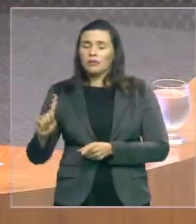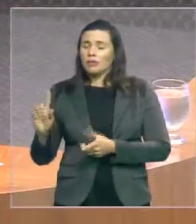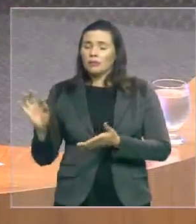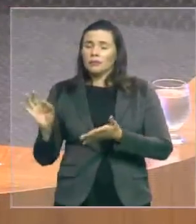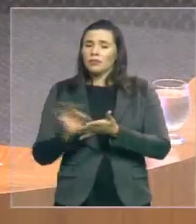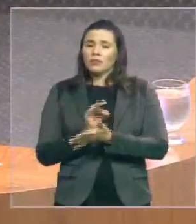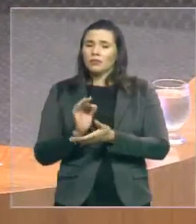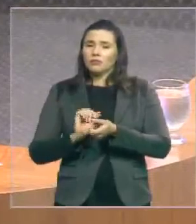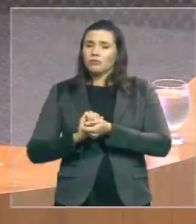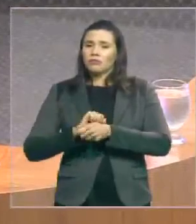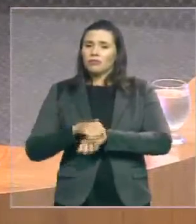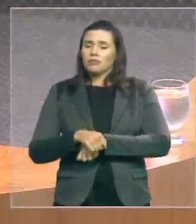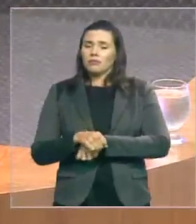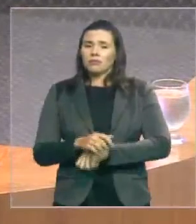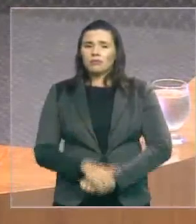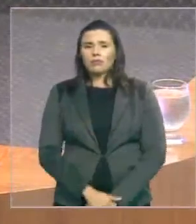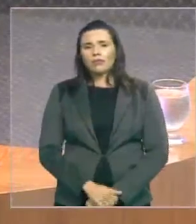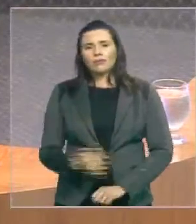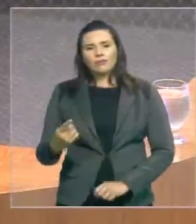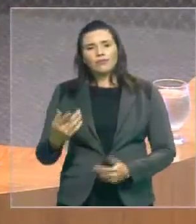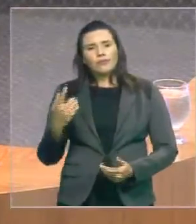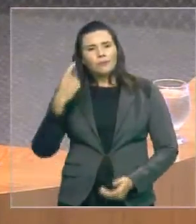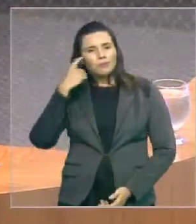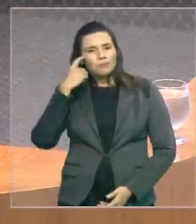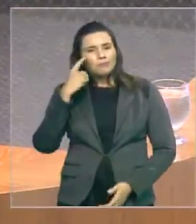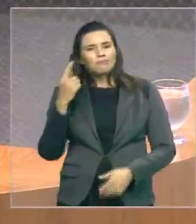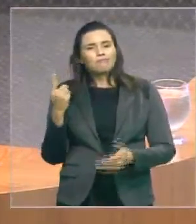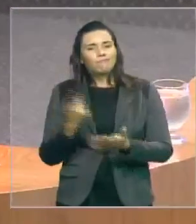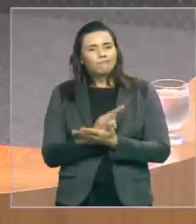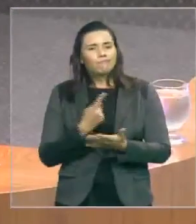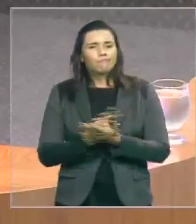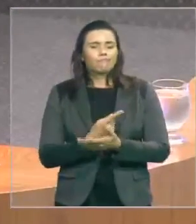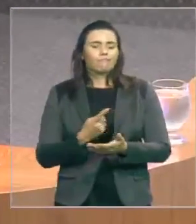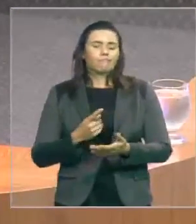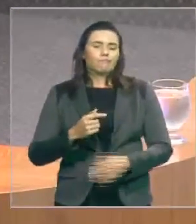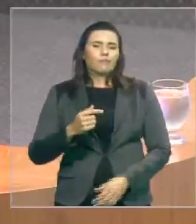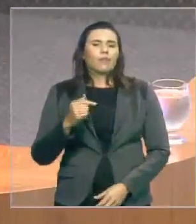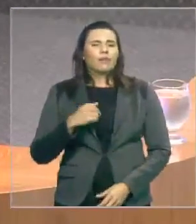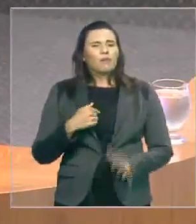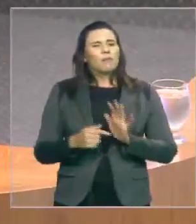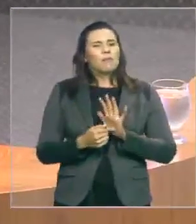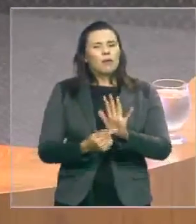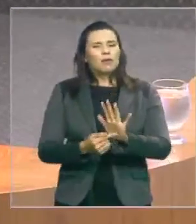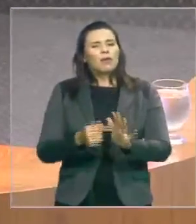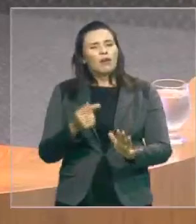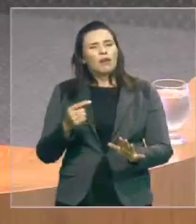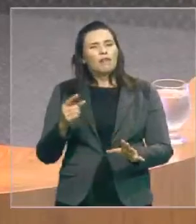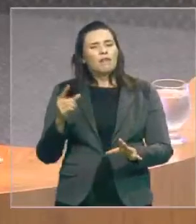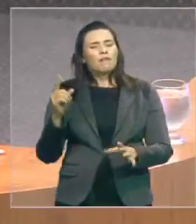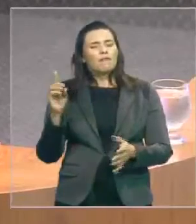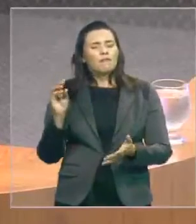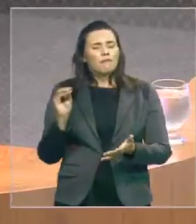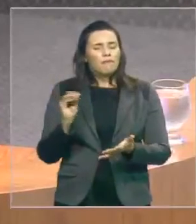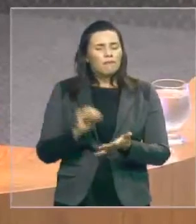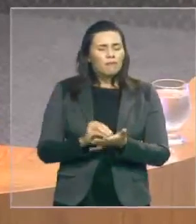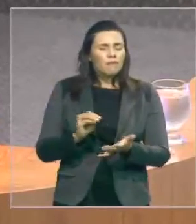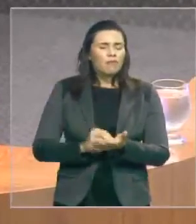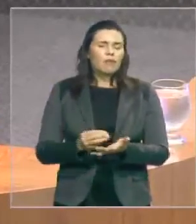É esse o governo Flávio Dino que o dinheiro vai indo pelo ralo e não estão nem aí para o dinheiro público